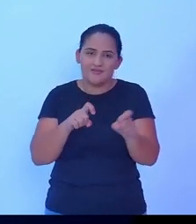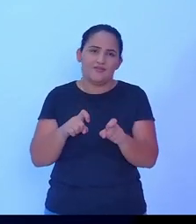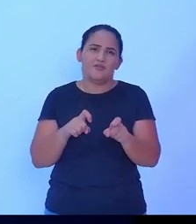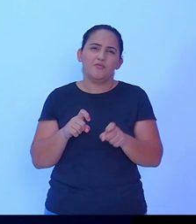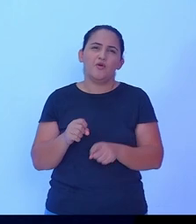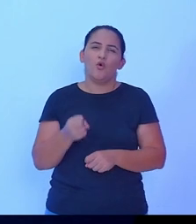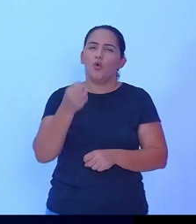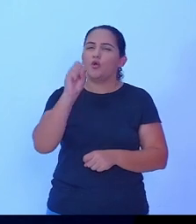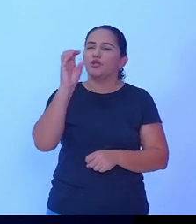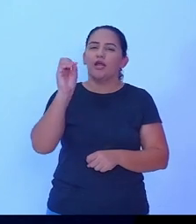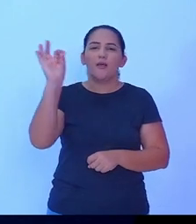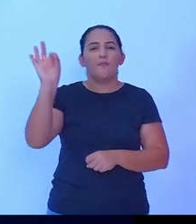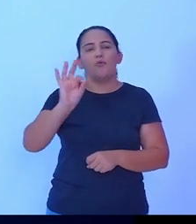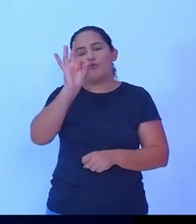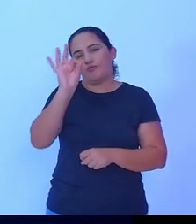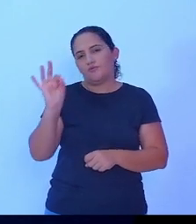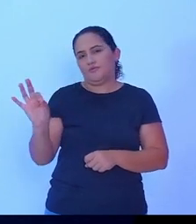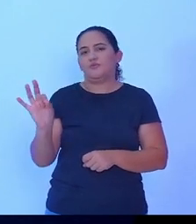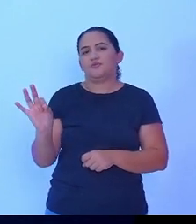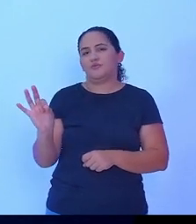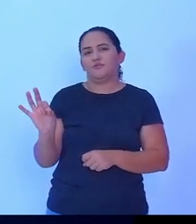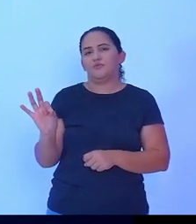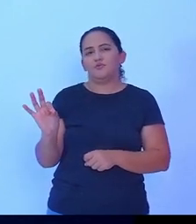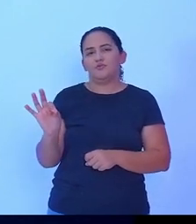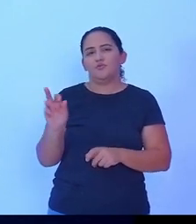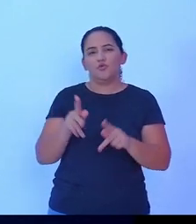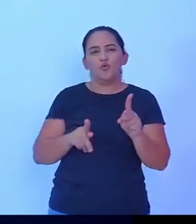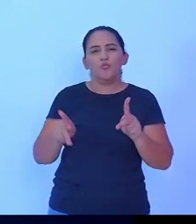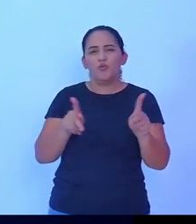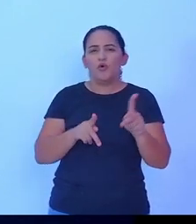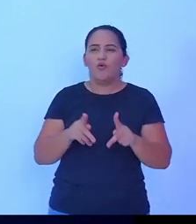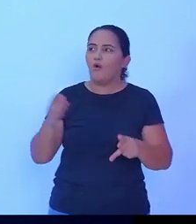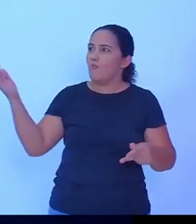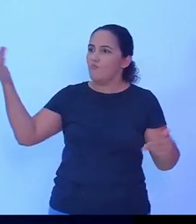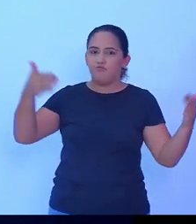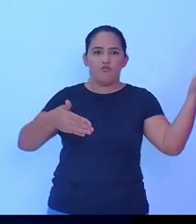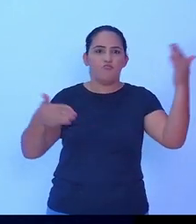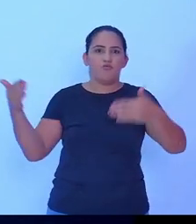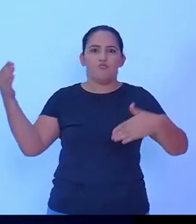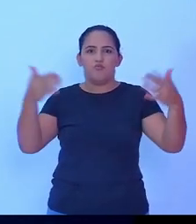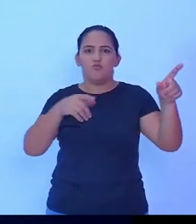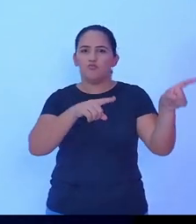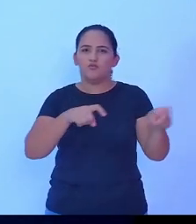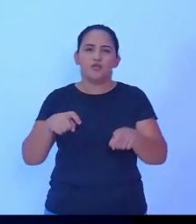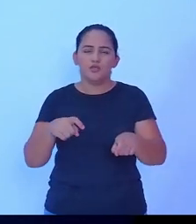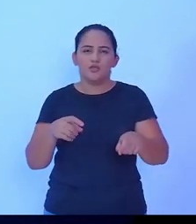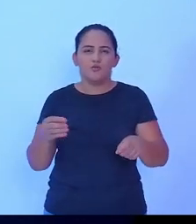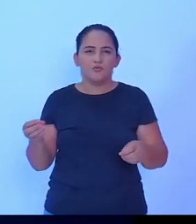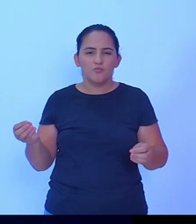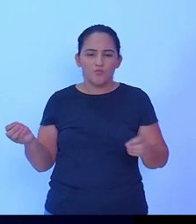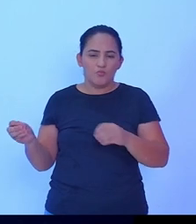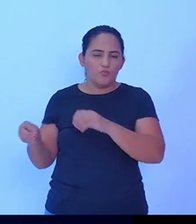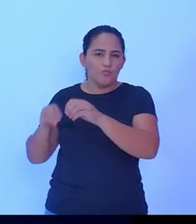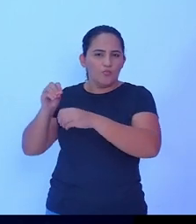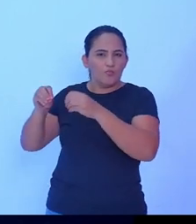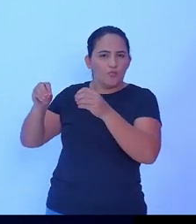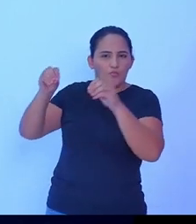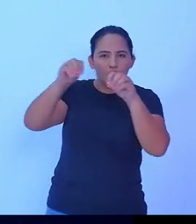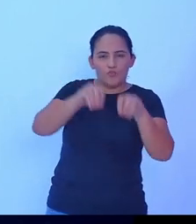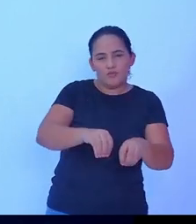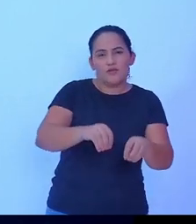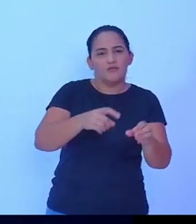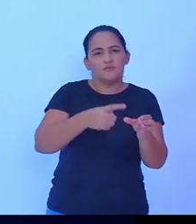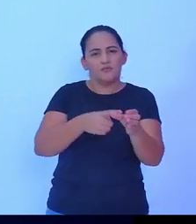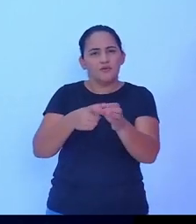% da nossa população está vindo para a cidade. Nós precisamos de produzir com conhecimento,